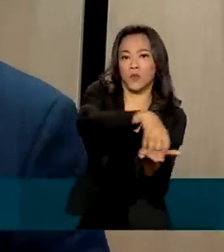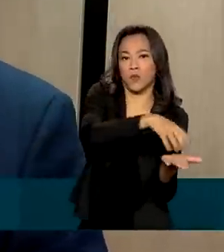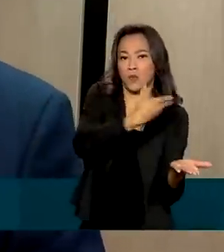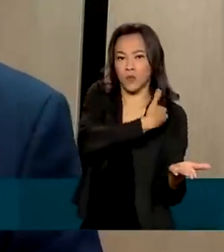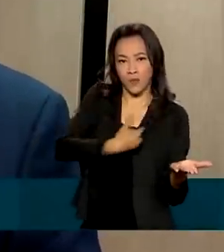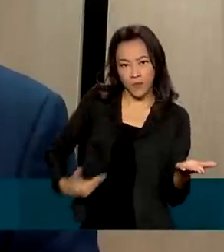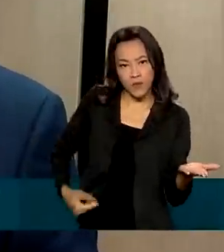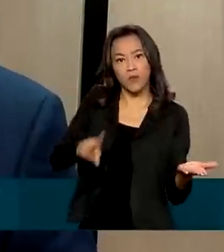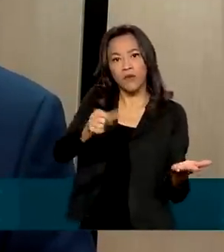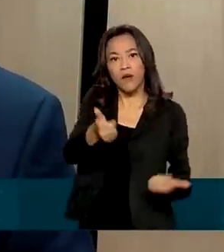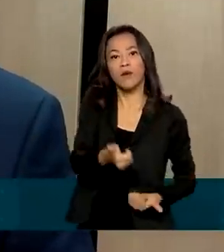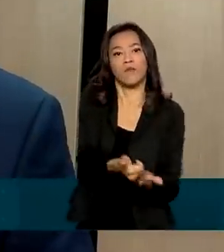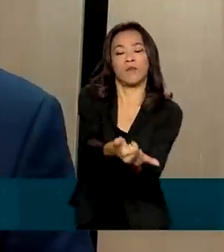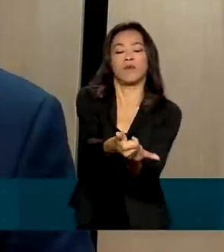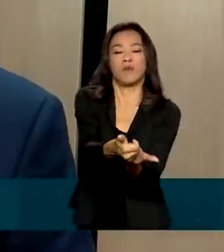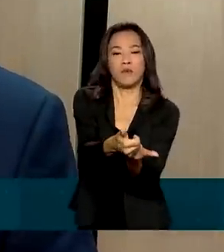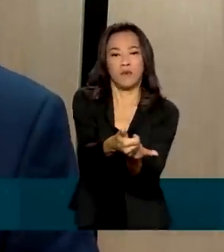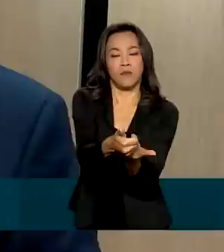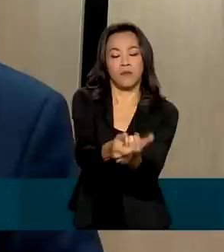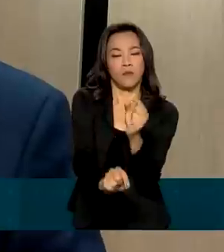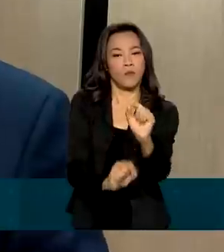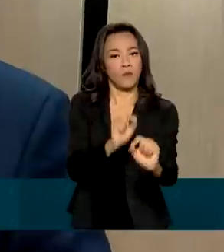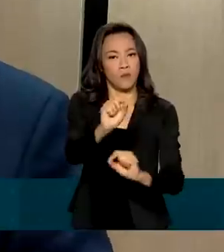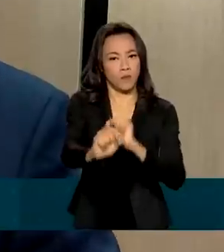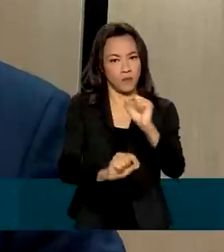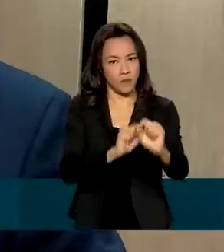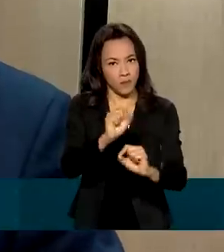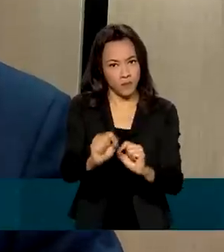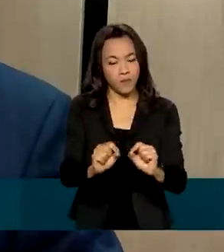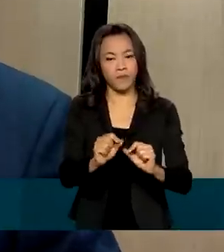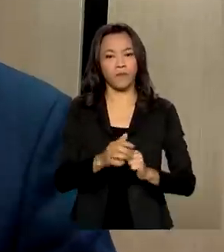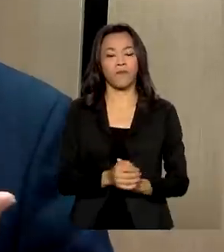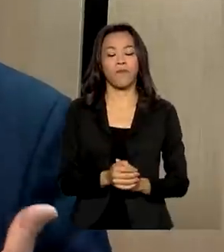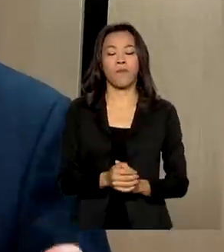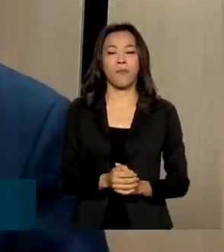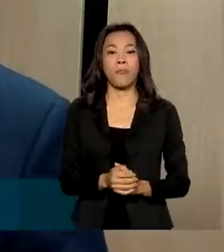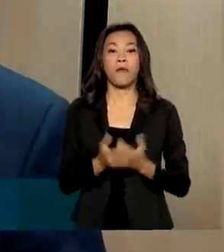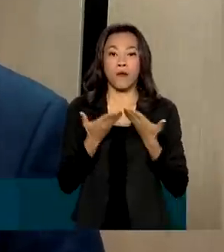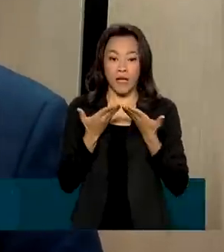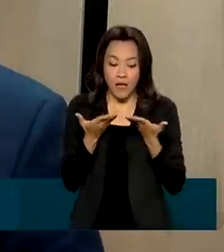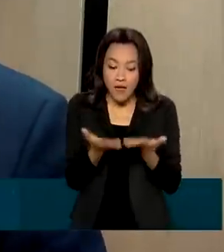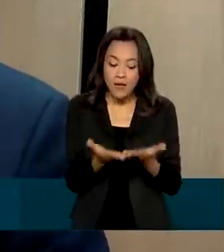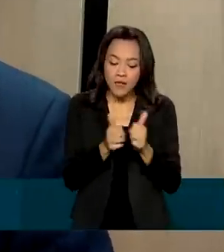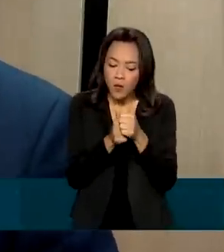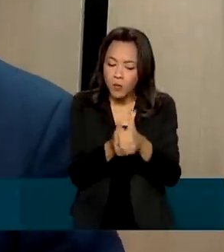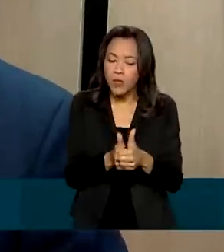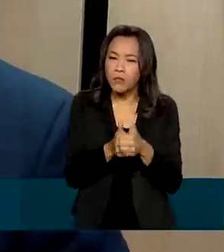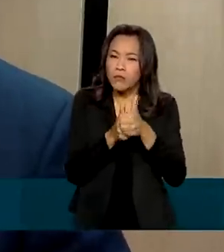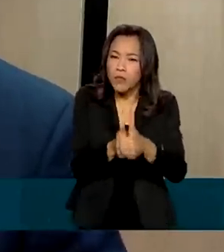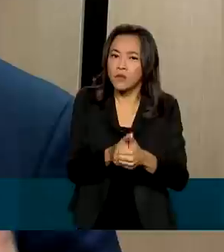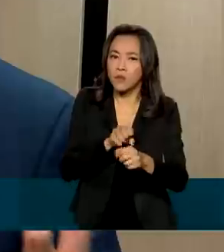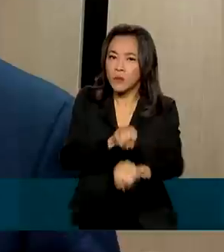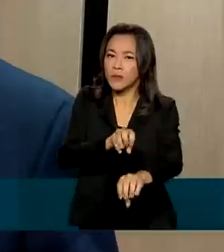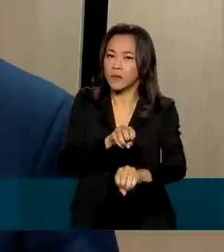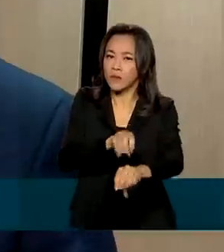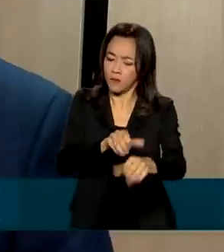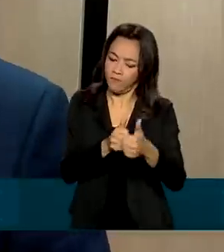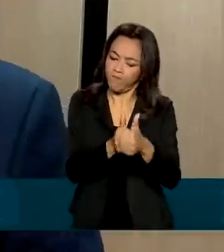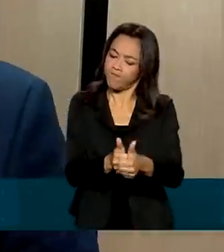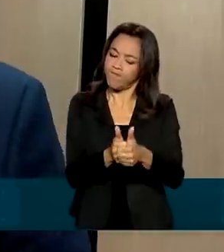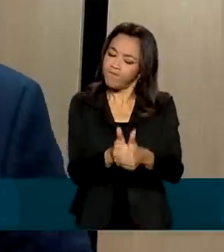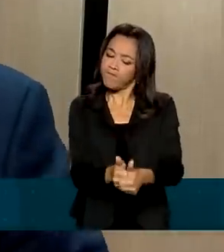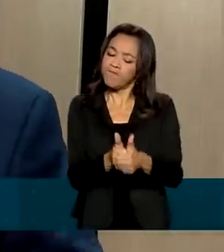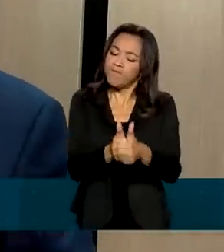para que esse acompanhamento seja feito da forma